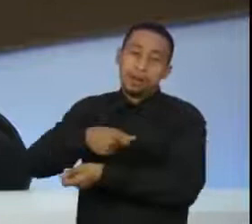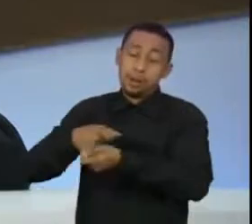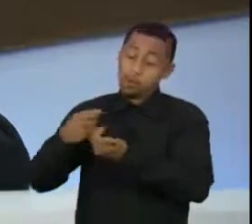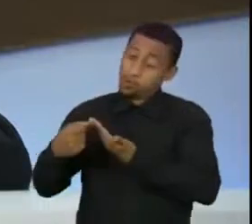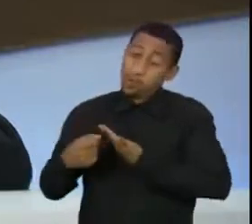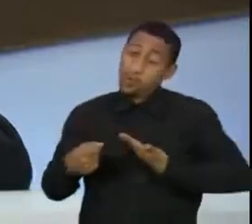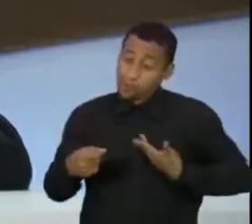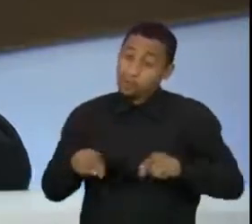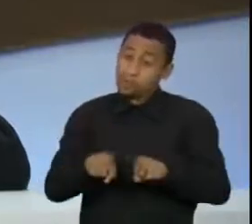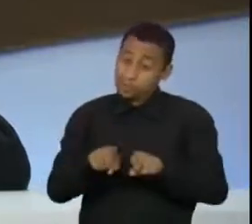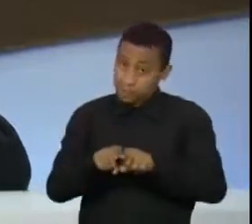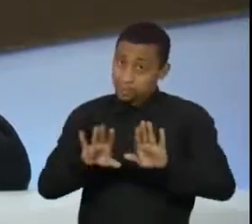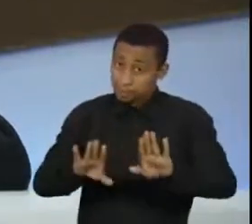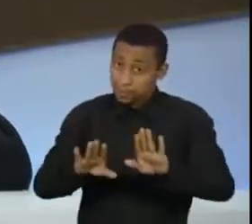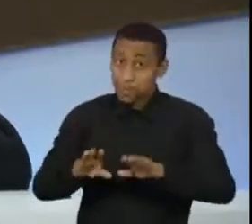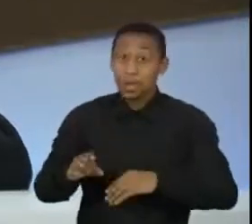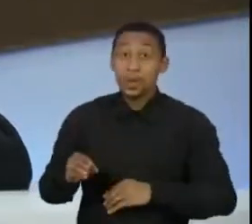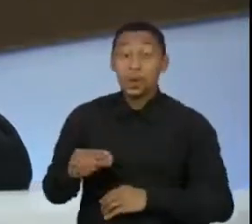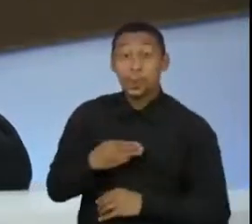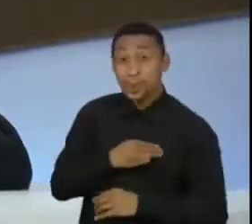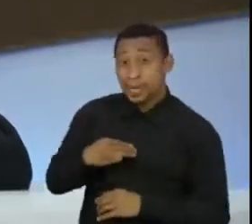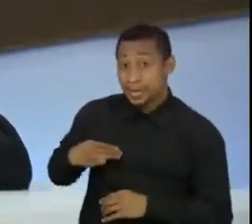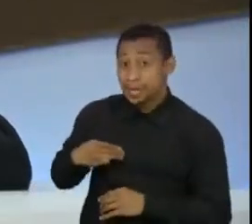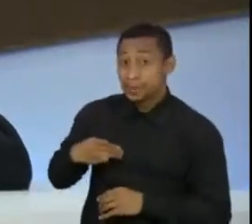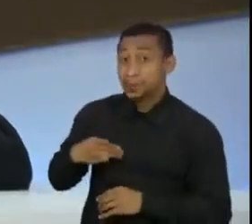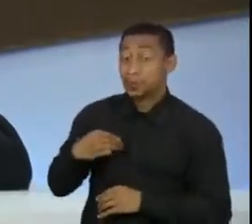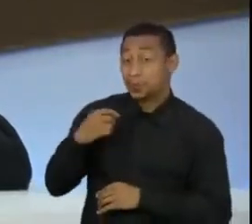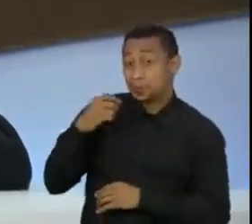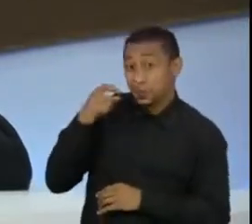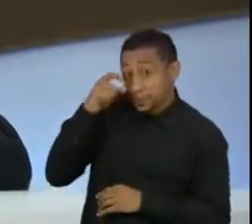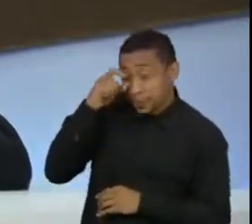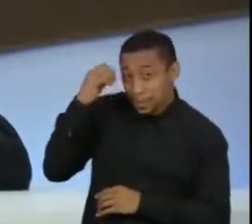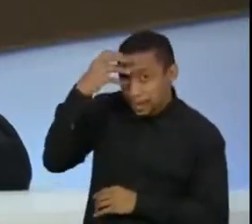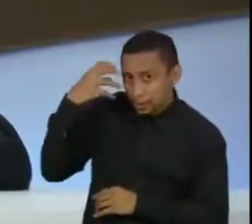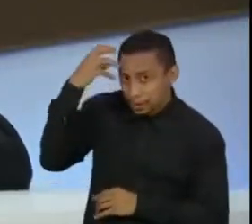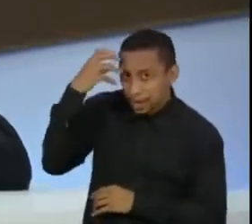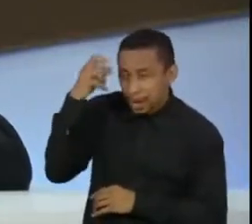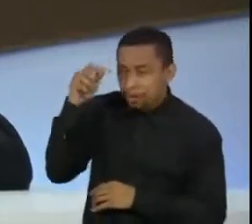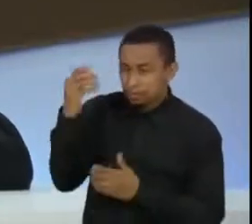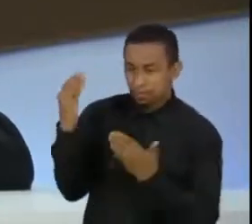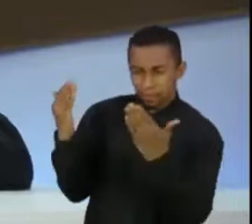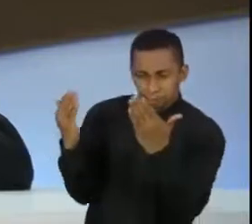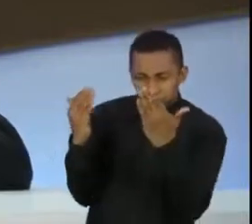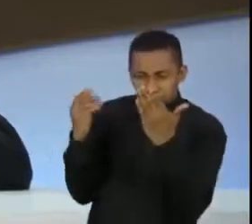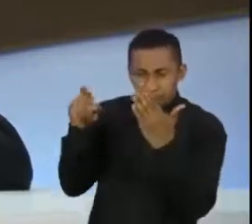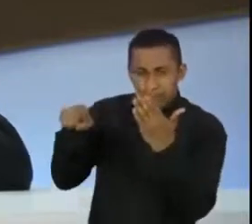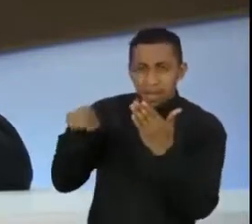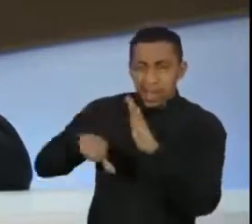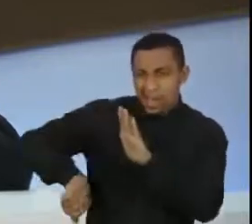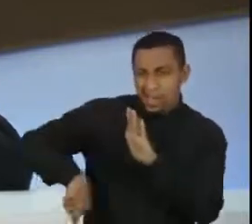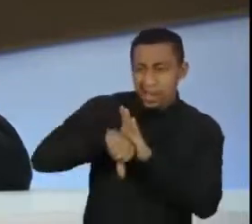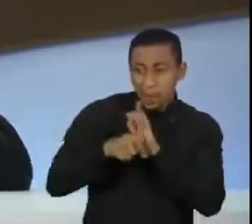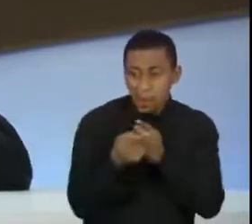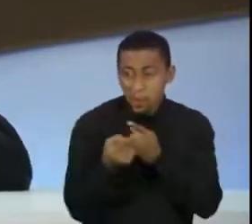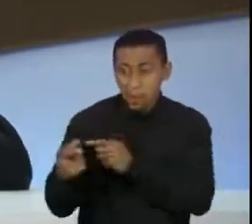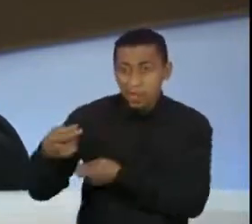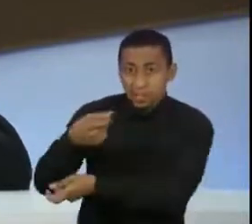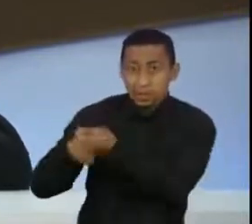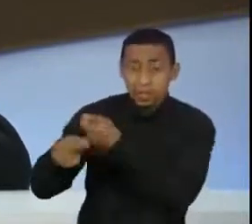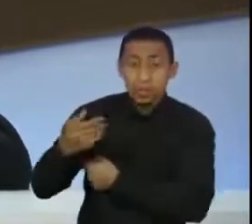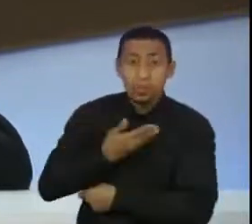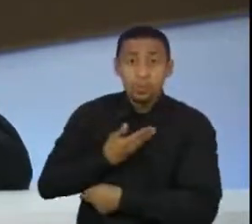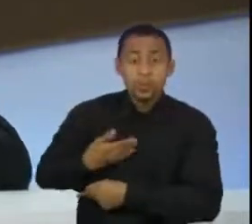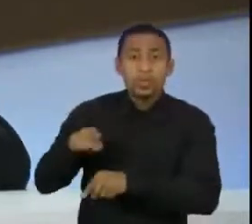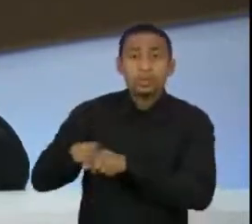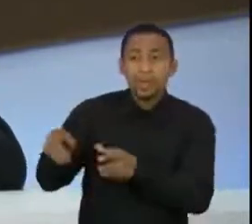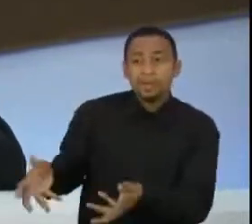meio ambiente, Ricardo Salles, agora é alvo de uma investigação da PF por suspeita de crime contra a administração pública e favorecimento